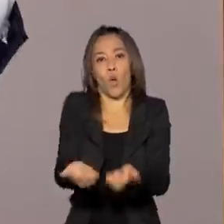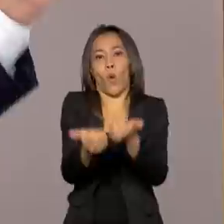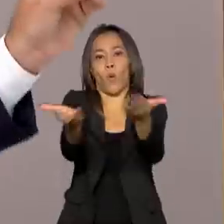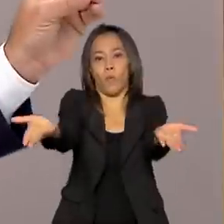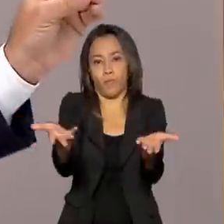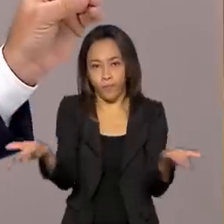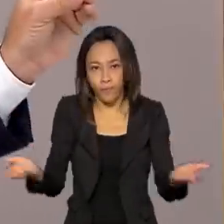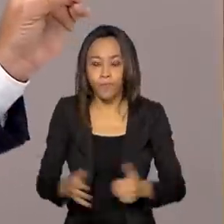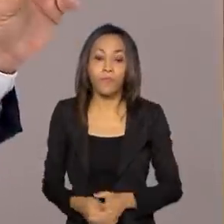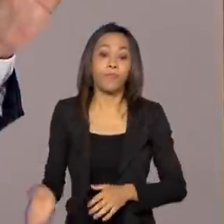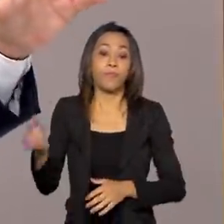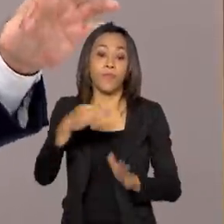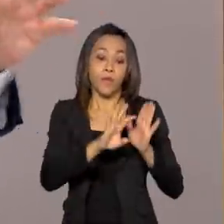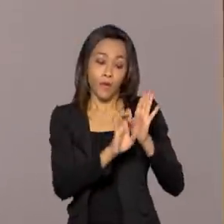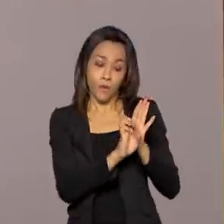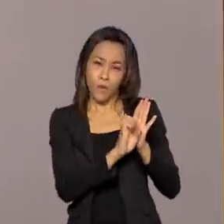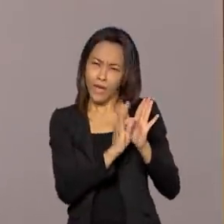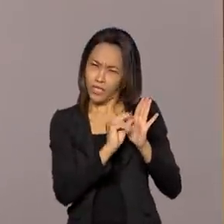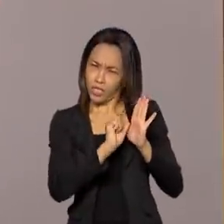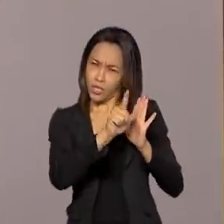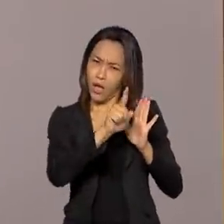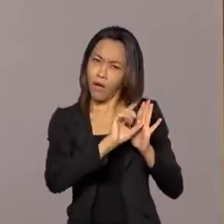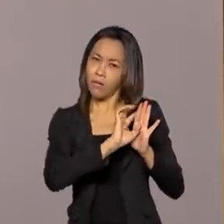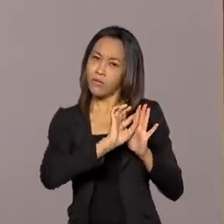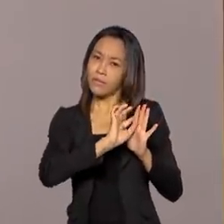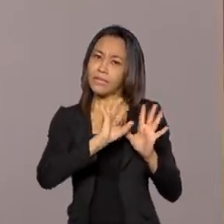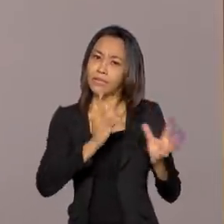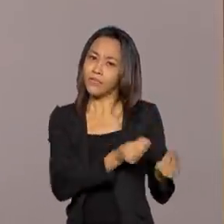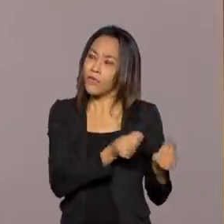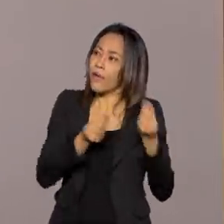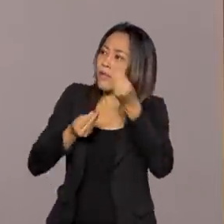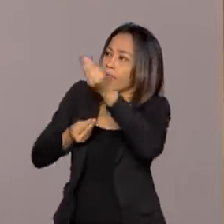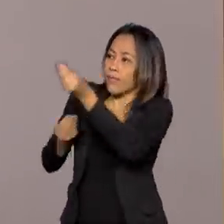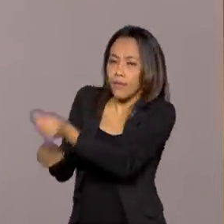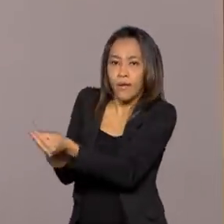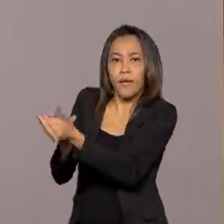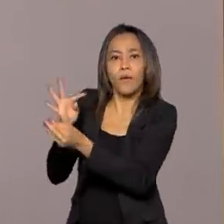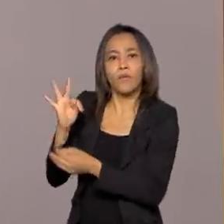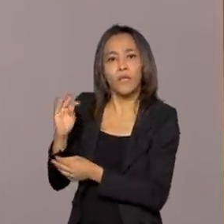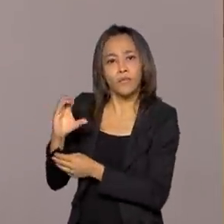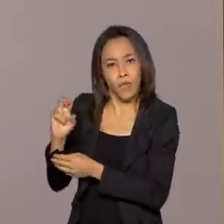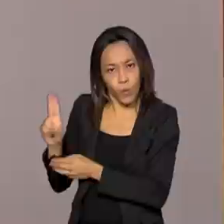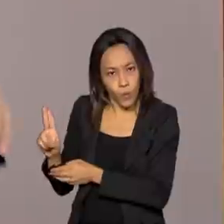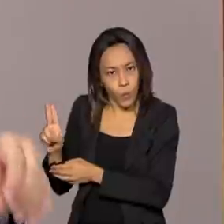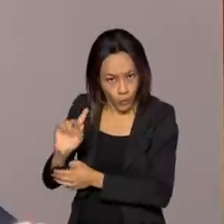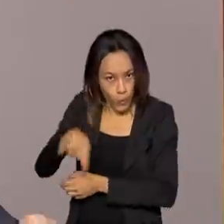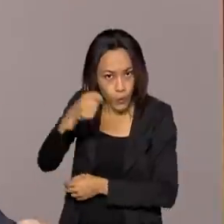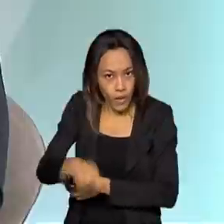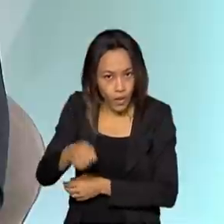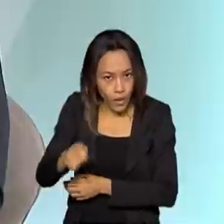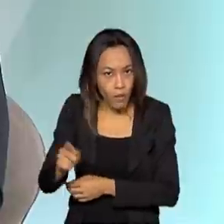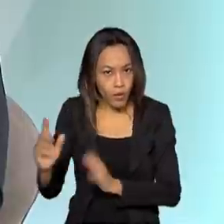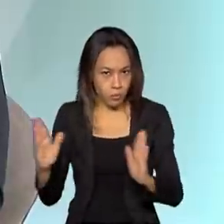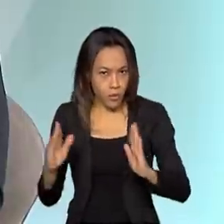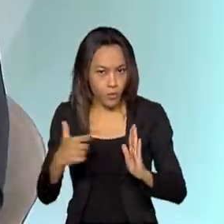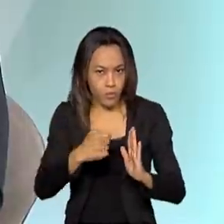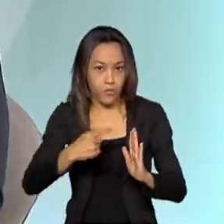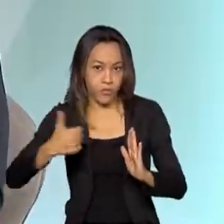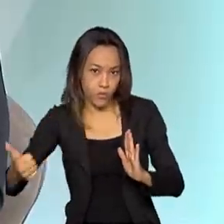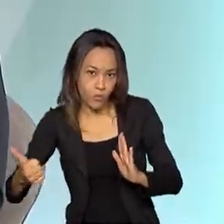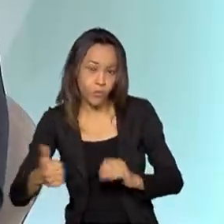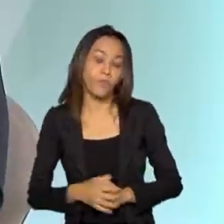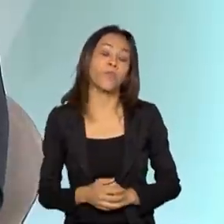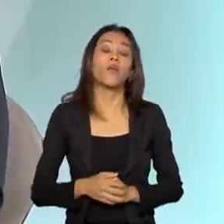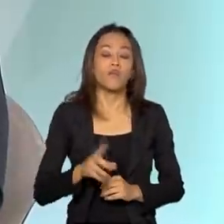O edital está no TCU. A previsão é que o leilão ocorra em 2021? A previsão é que o edital